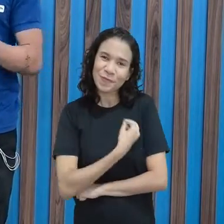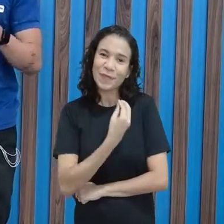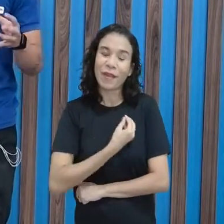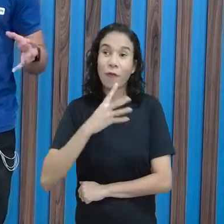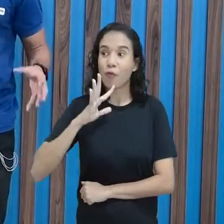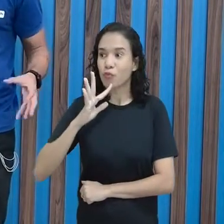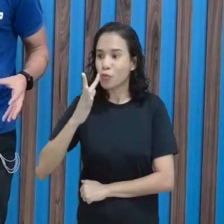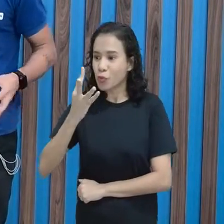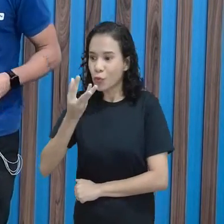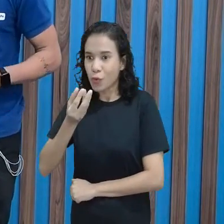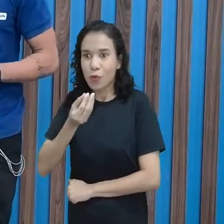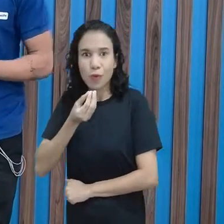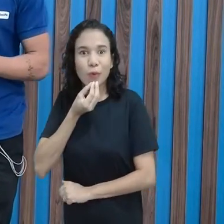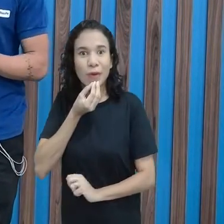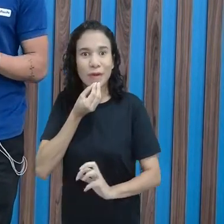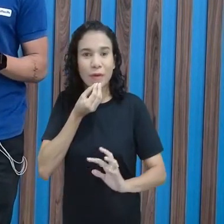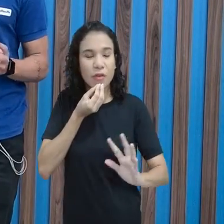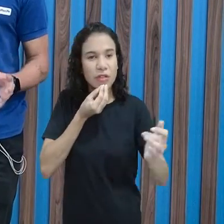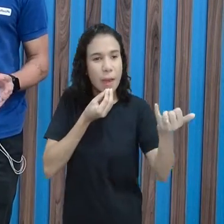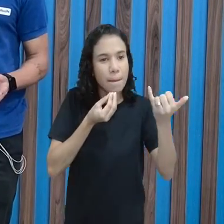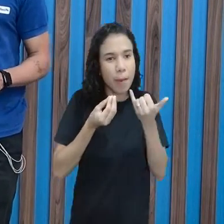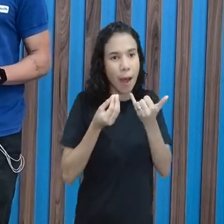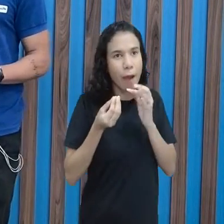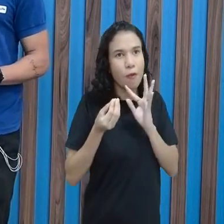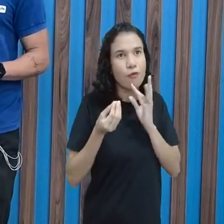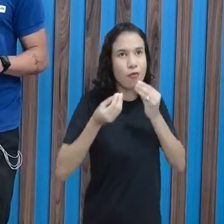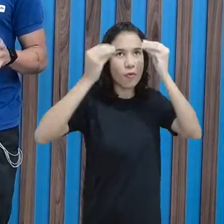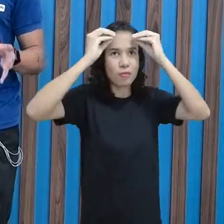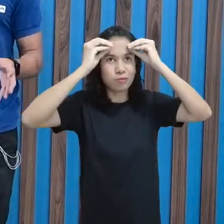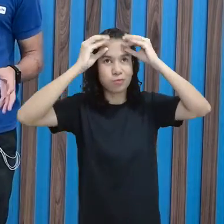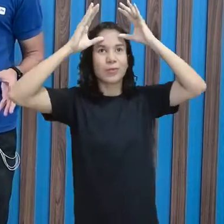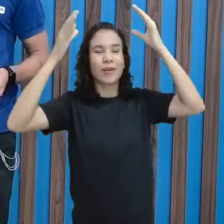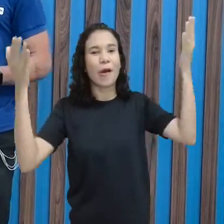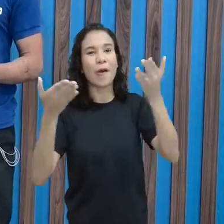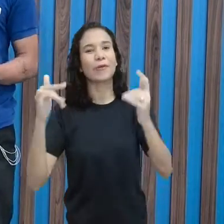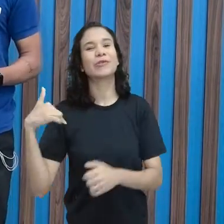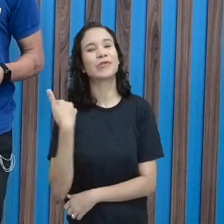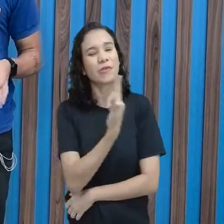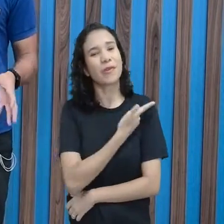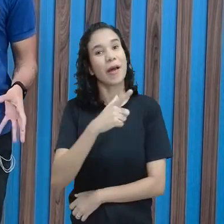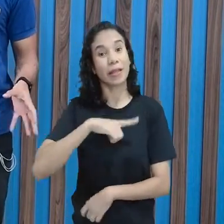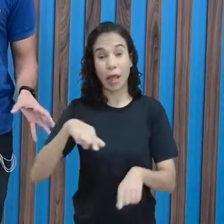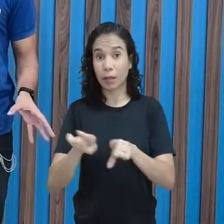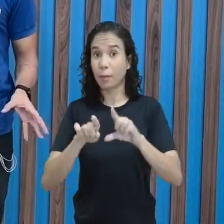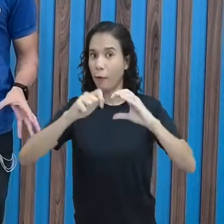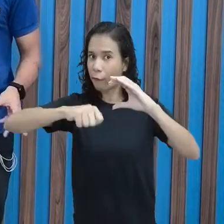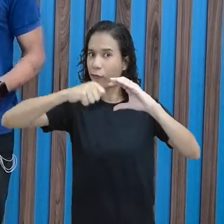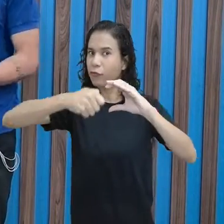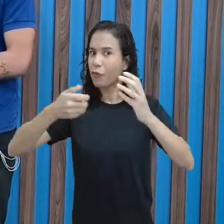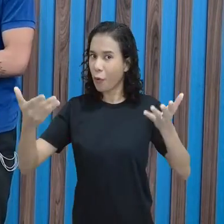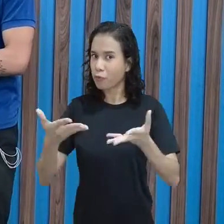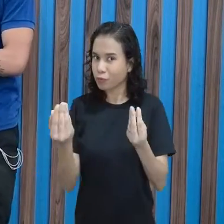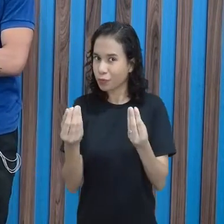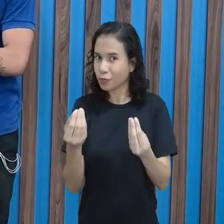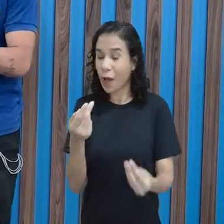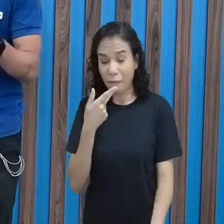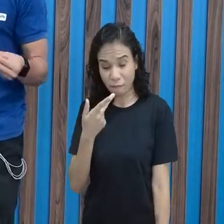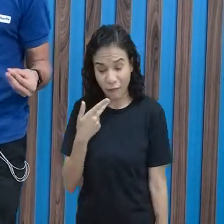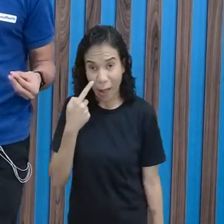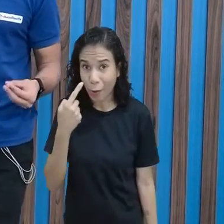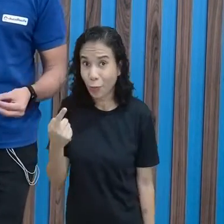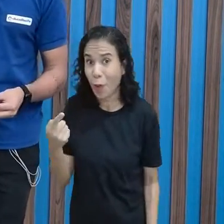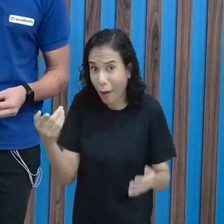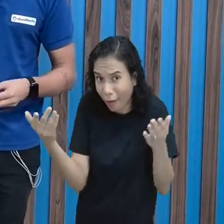todo o conhecimento, de todas as informações que a gente tem hoje e de todos os vídeos também, né? Já vou dizendo de